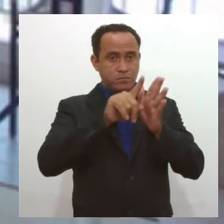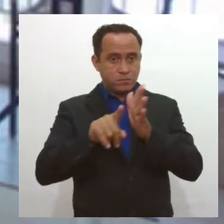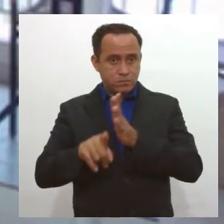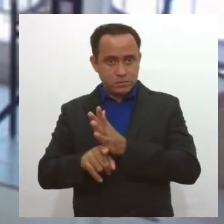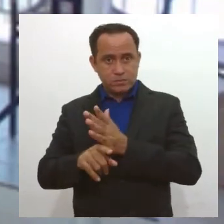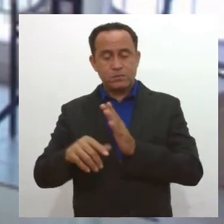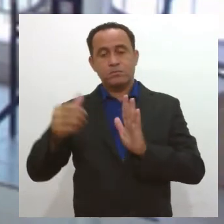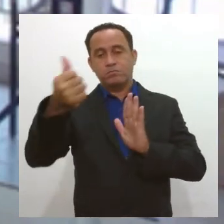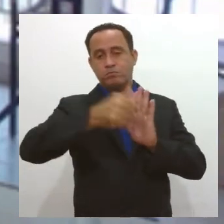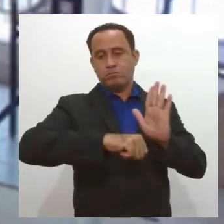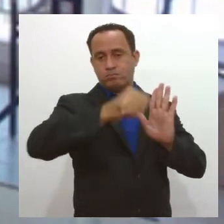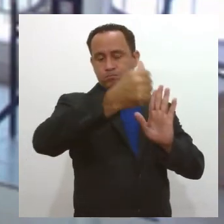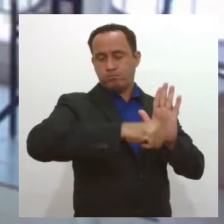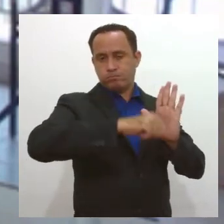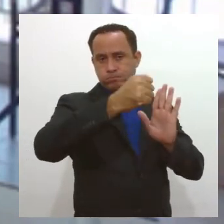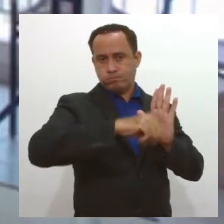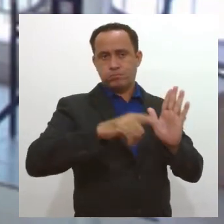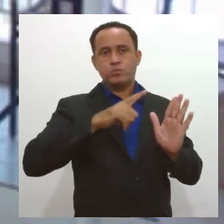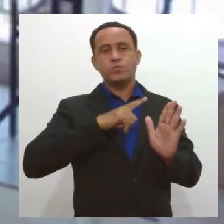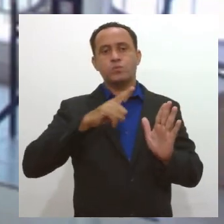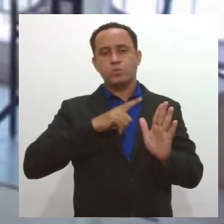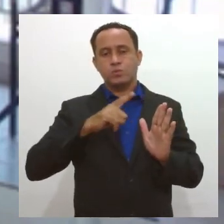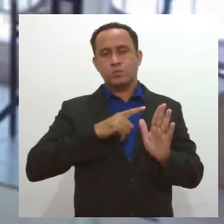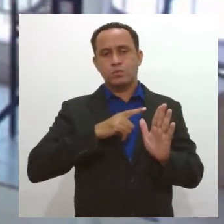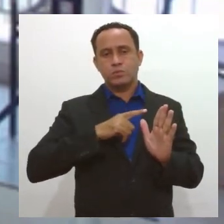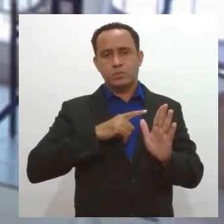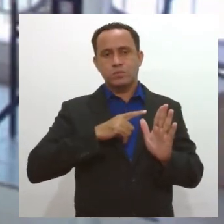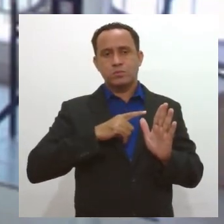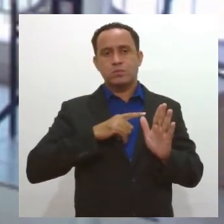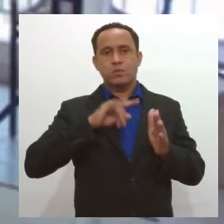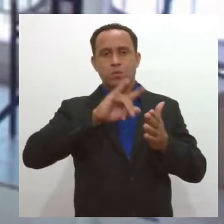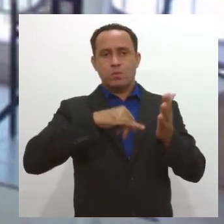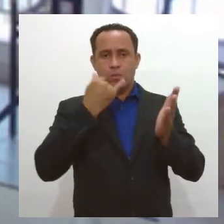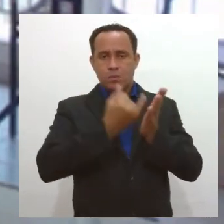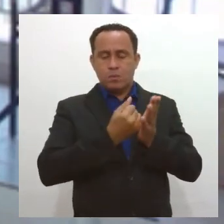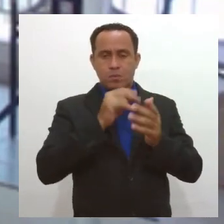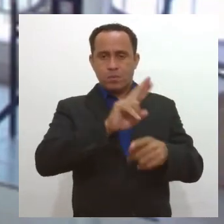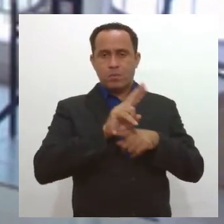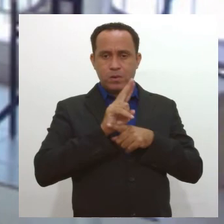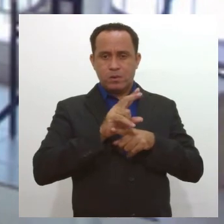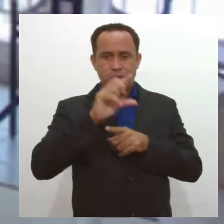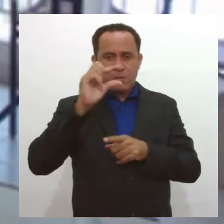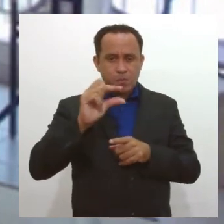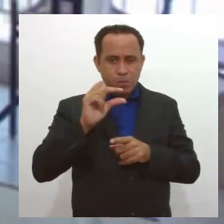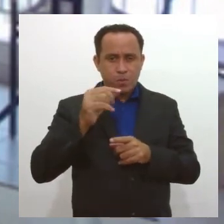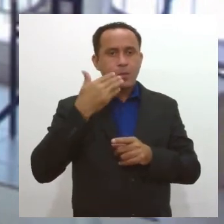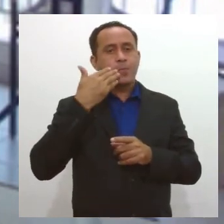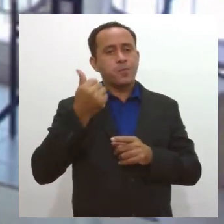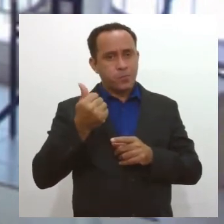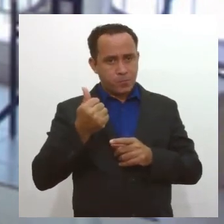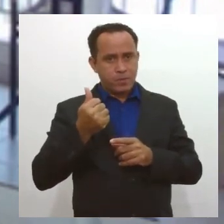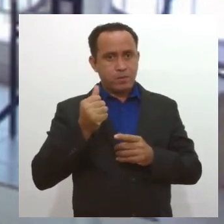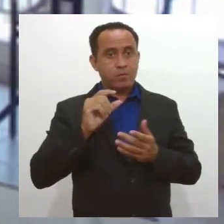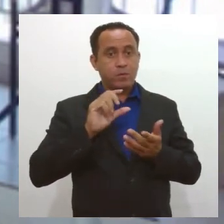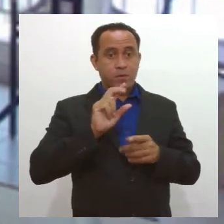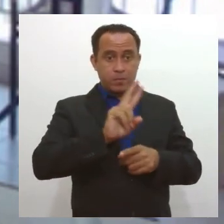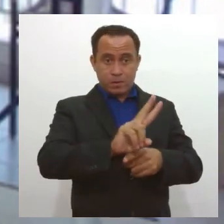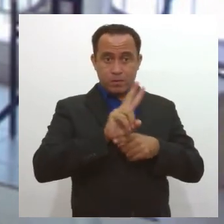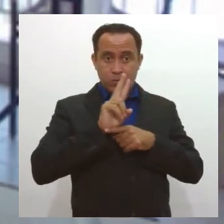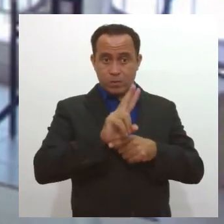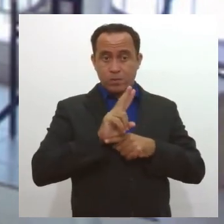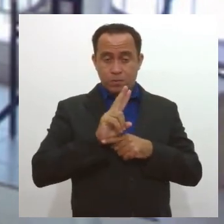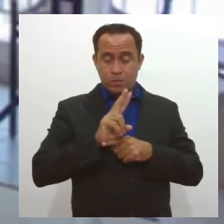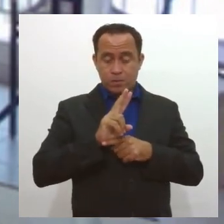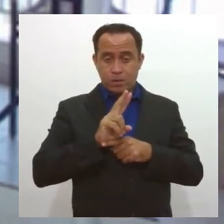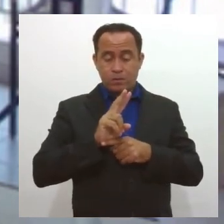alta da taxa Selic que deve elevar um pouco as taxas para empréstimos. Mas é melhor você pegar o empréstimo, pessoa